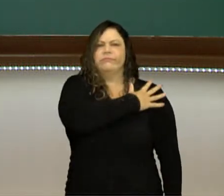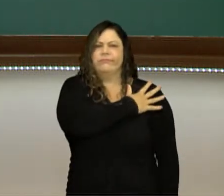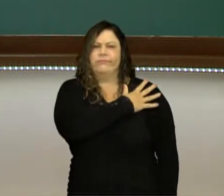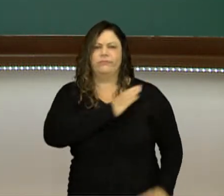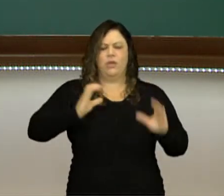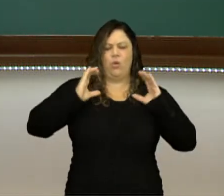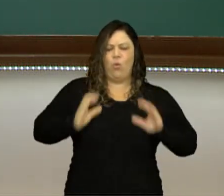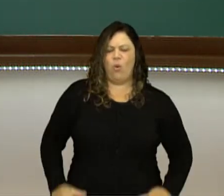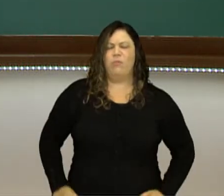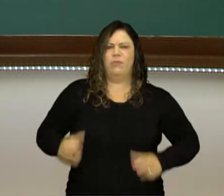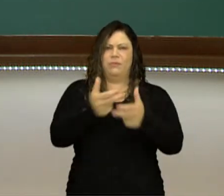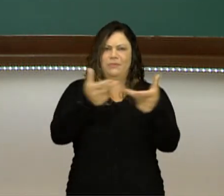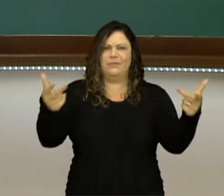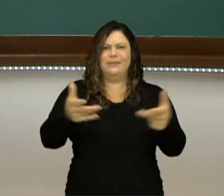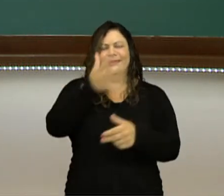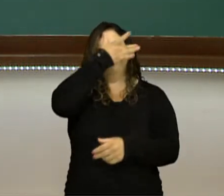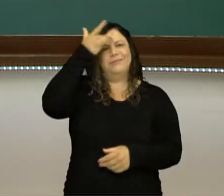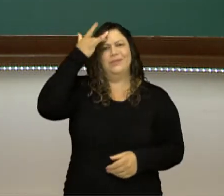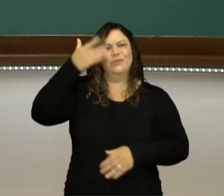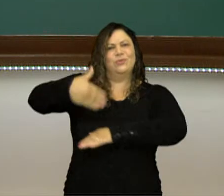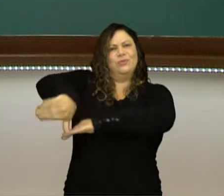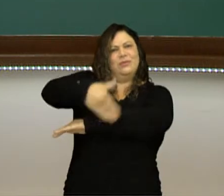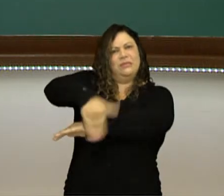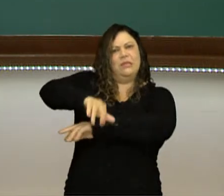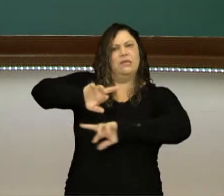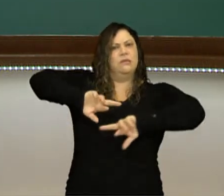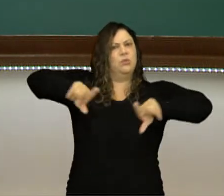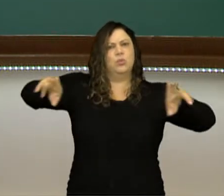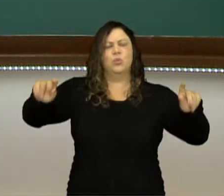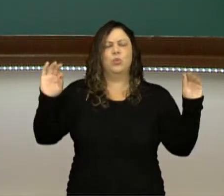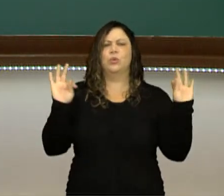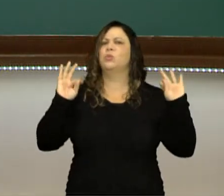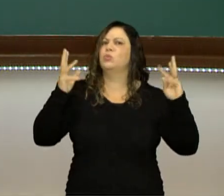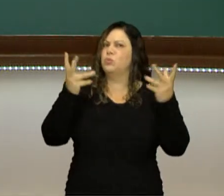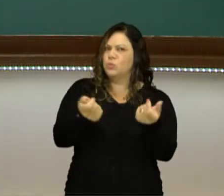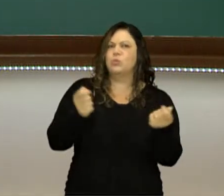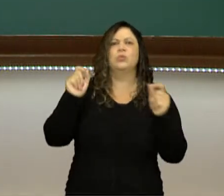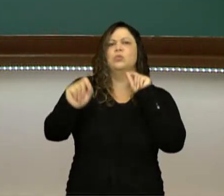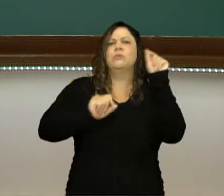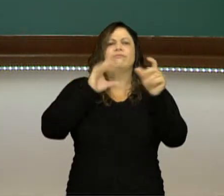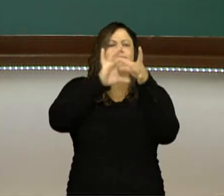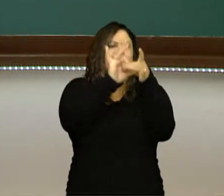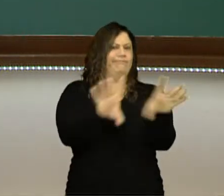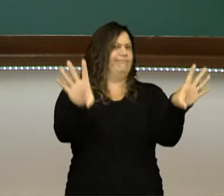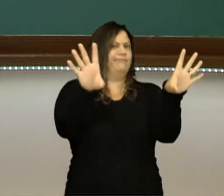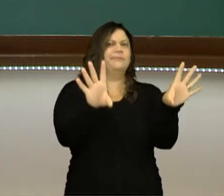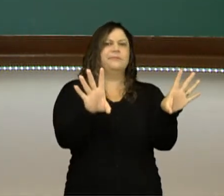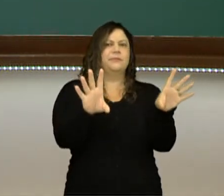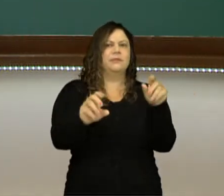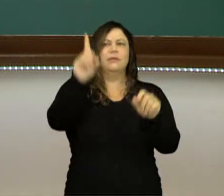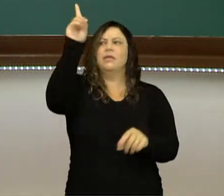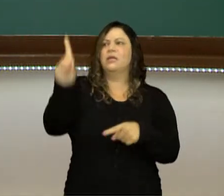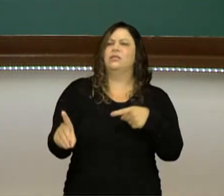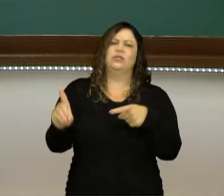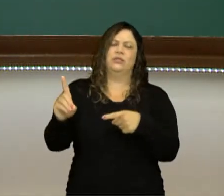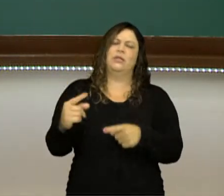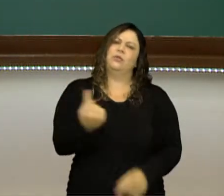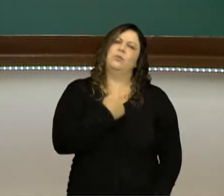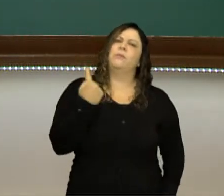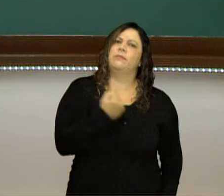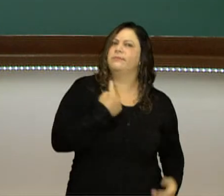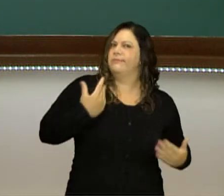comportamento das pessoas nas ruas? E o que você fala sobre as liberdades e os direitos individuais?